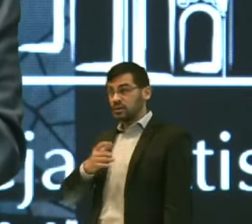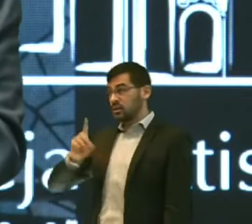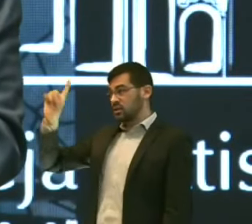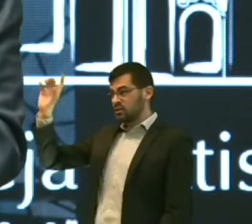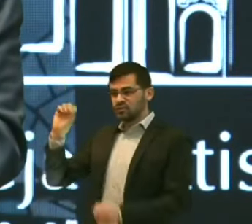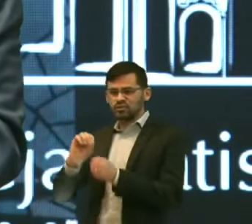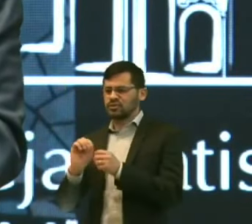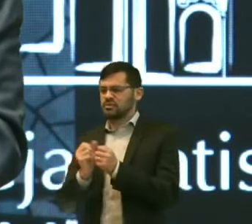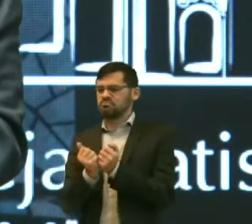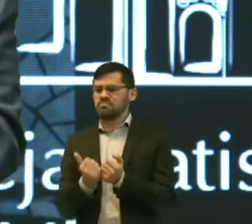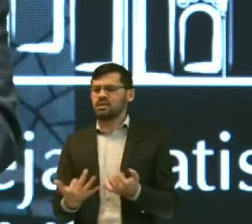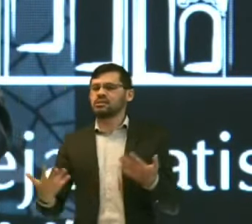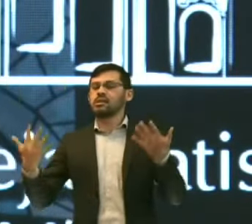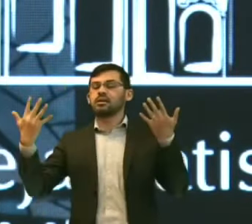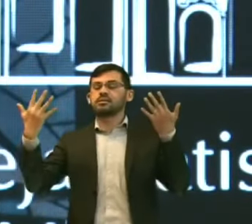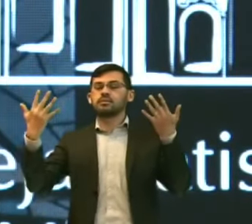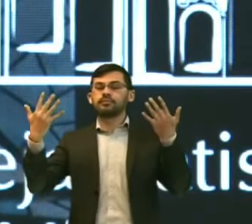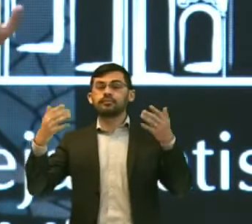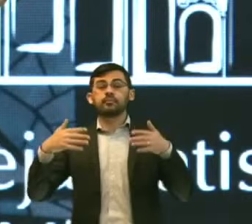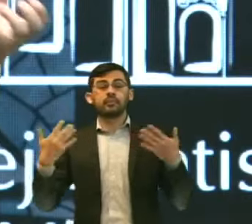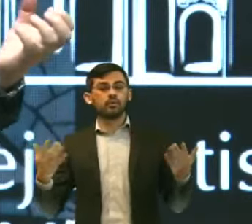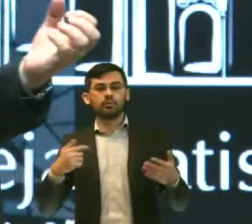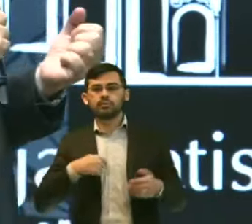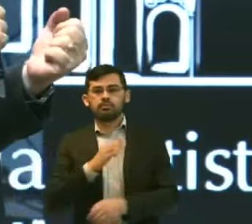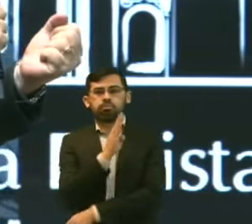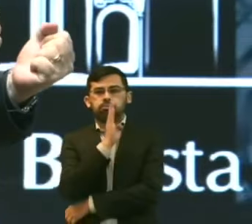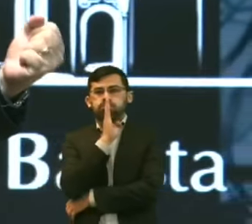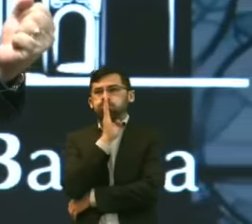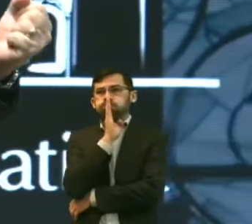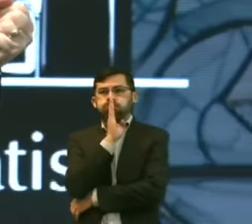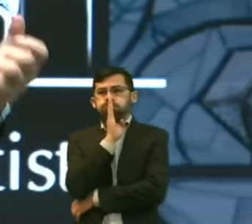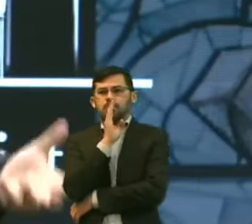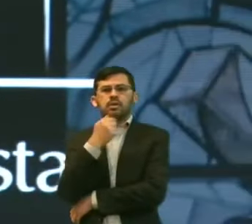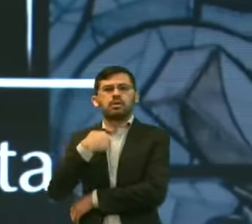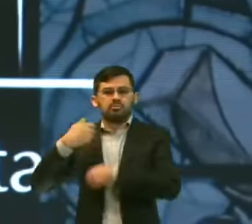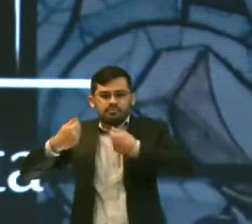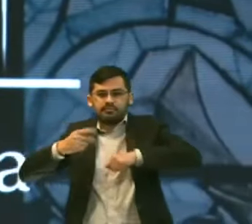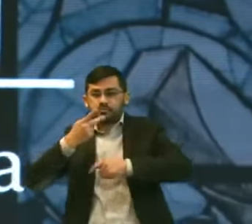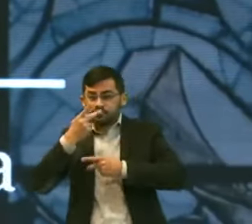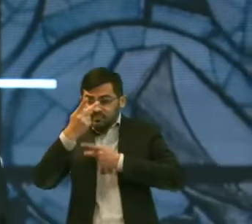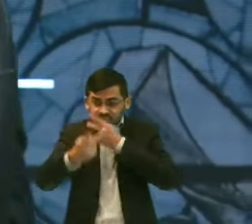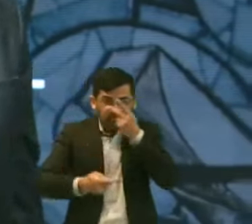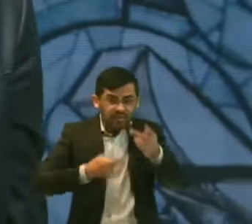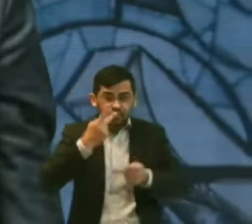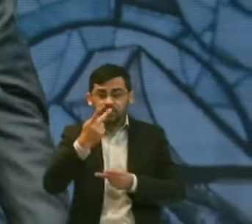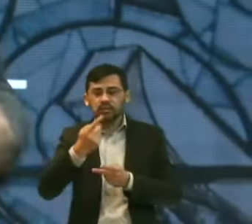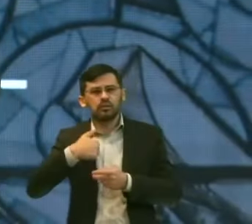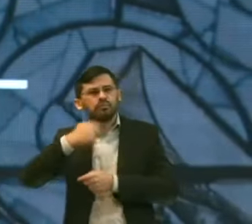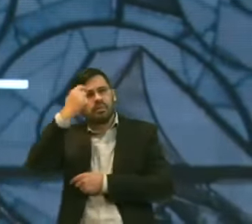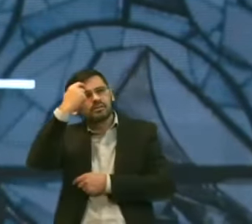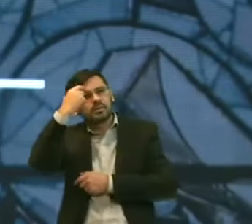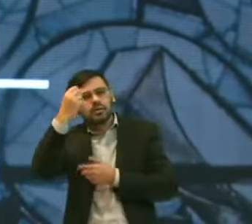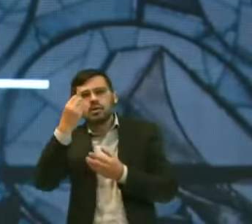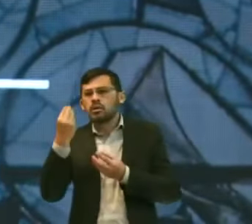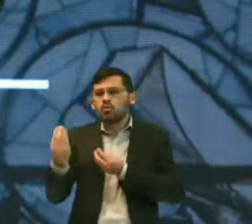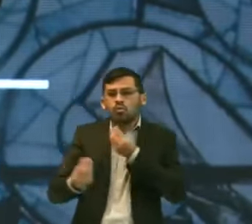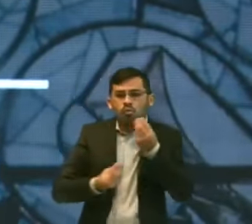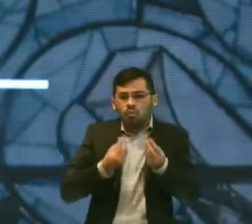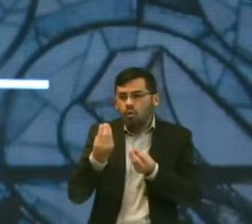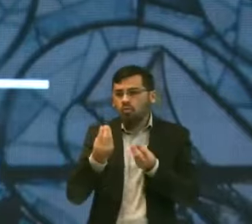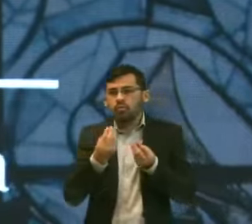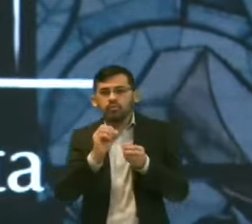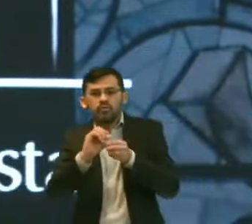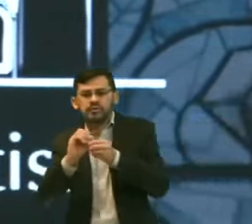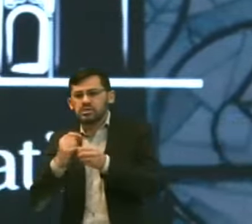coisas Extraordinárias E então Eu não podia Me calar Eu tinha Eu Falar Disso Para alguém E eu fiquei Pensando Como é que Eu vou Fazer